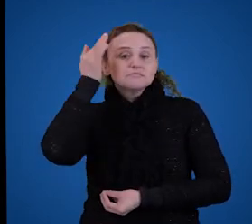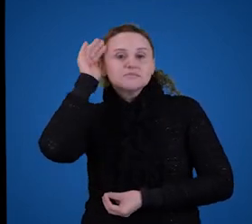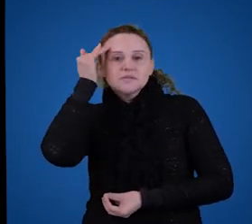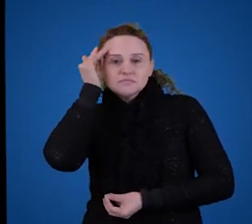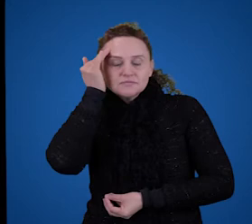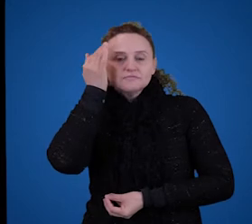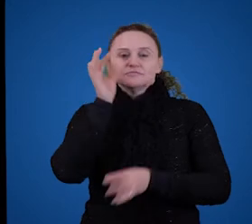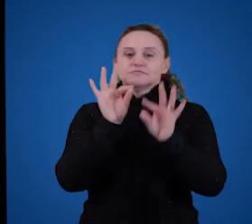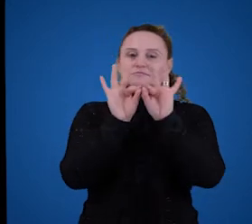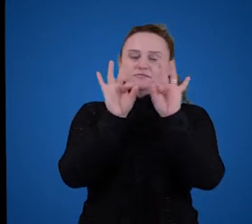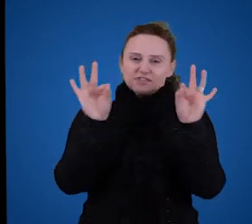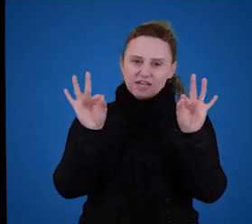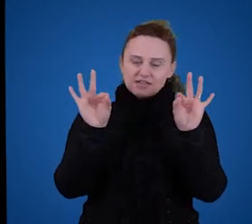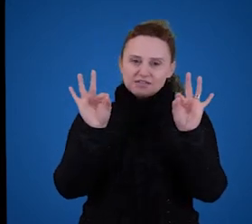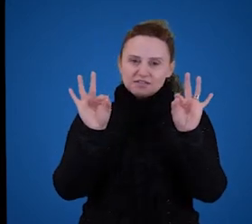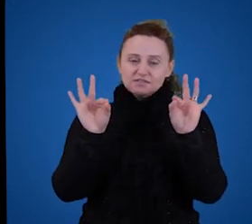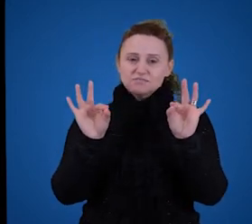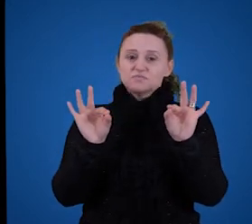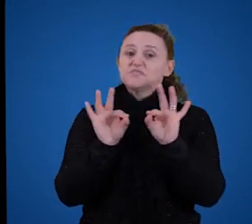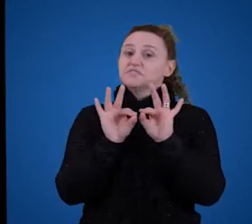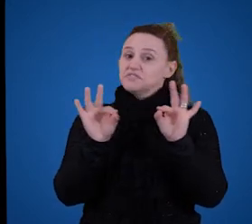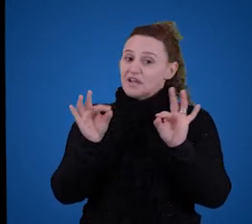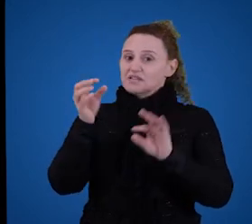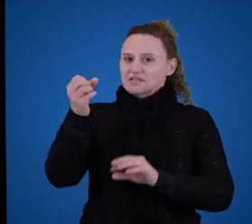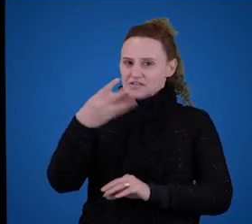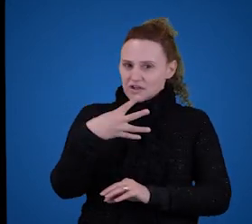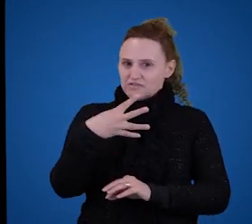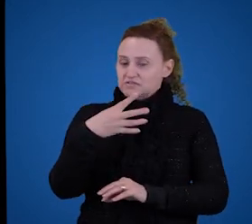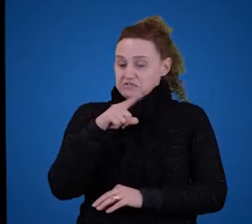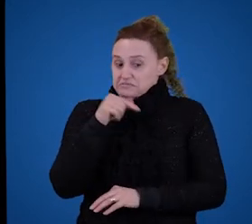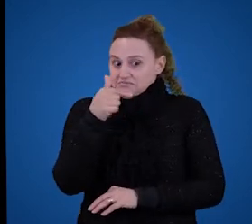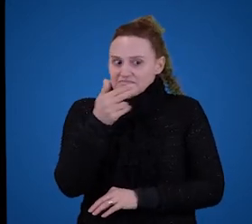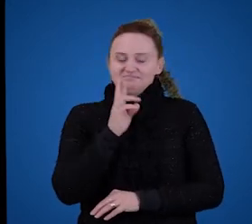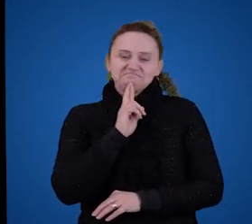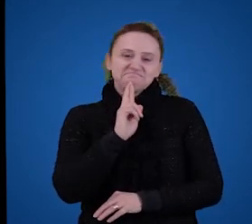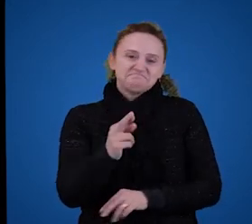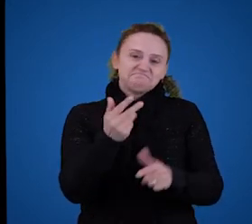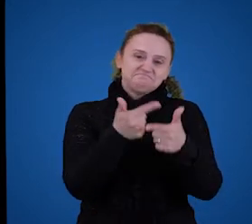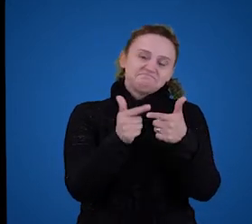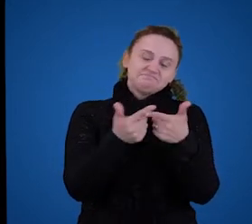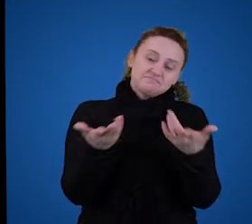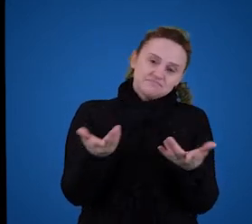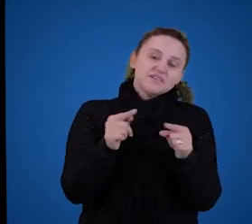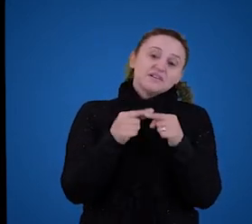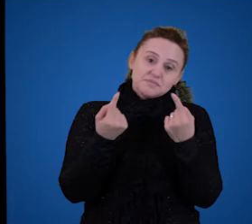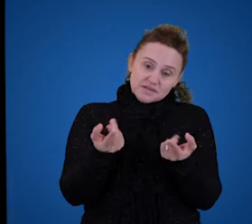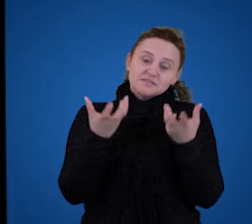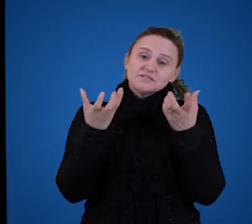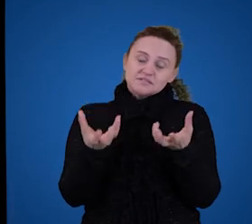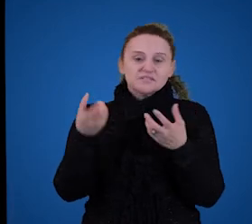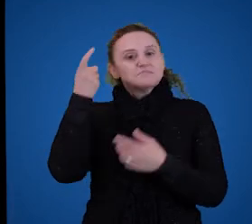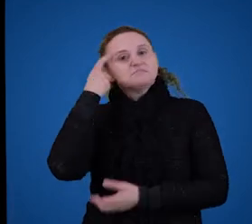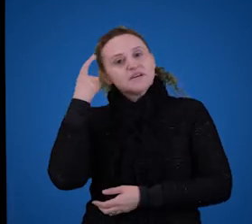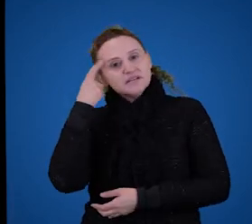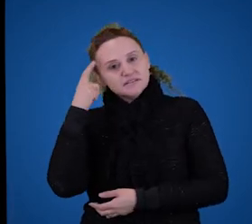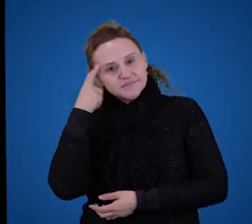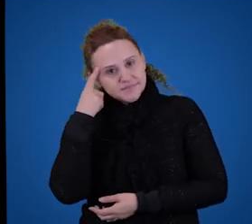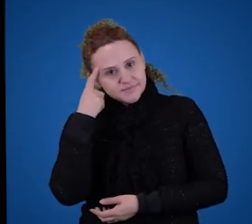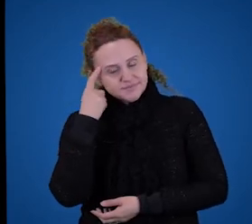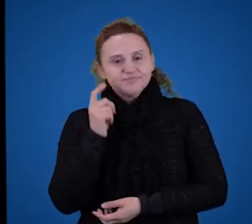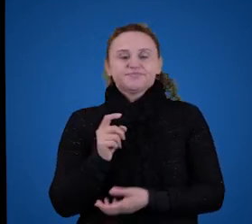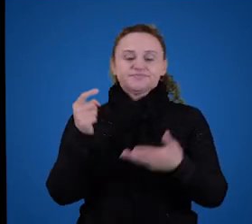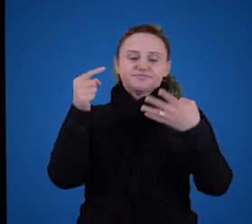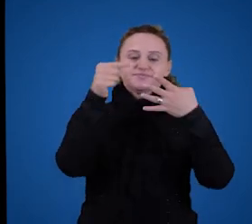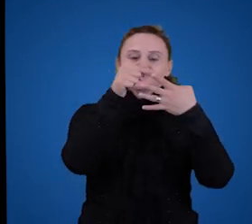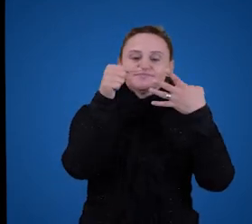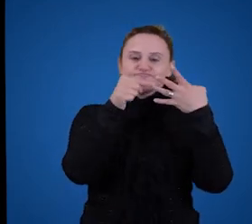novas. E eu não tenho a resposta ao problema, certo? Então, eu gostaria que vocês pensassem cuidadosamente acerca de cada